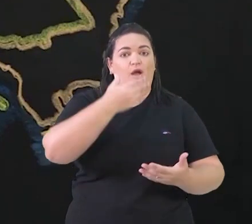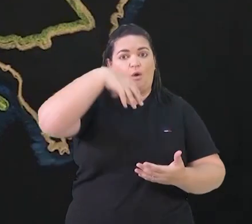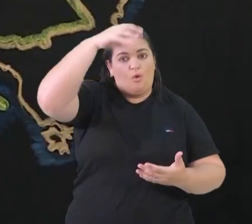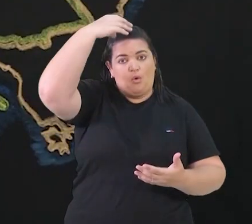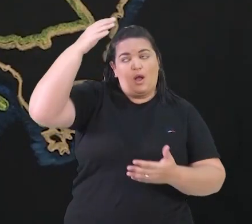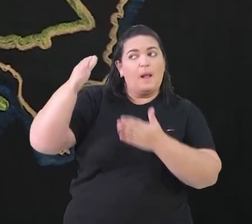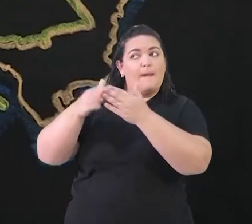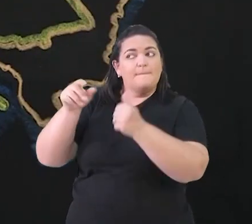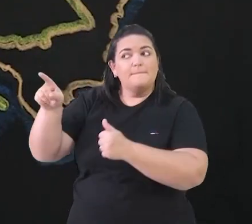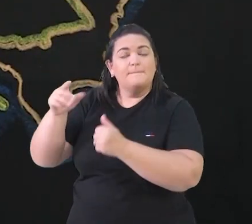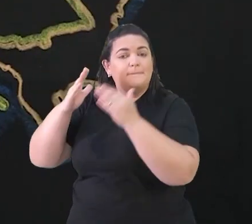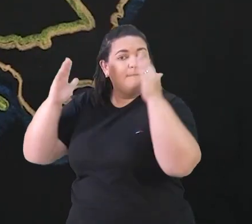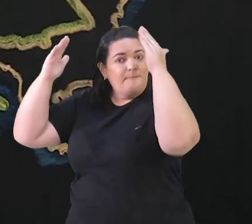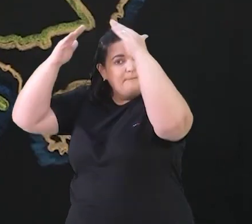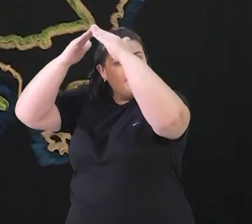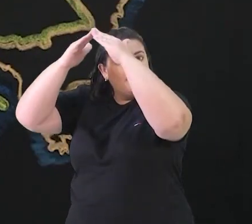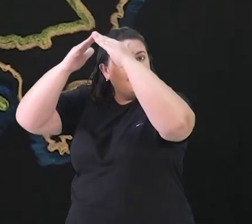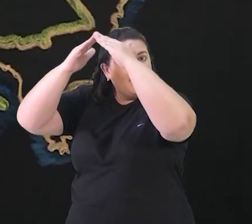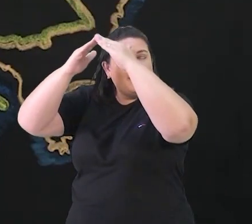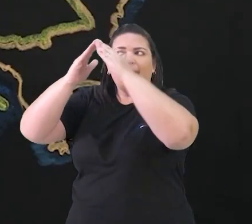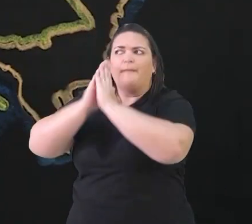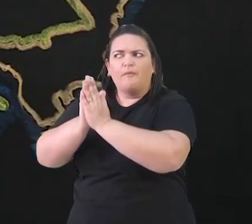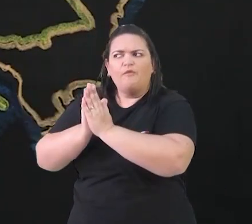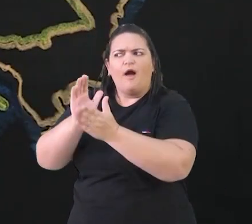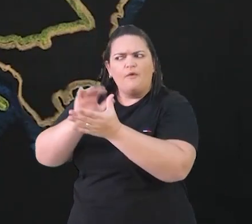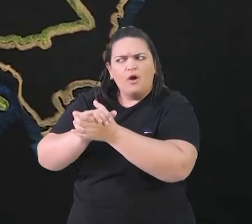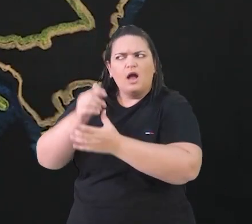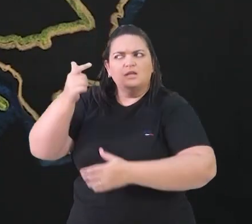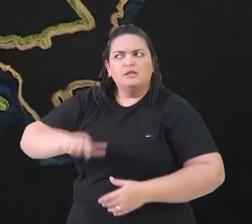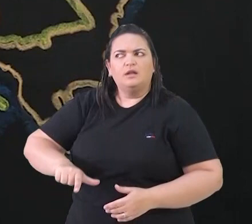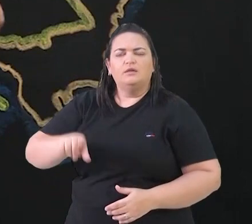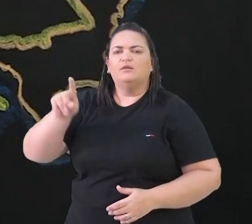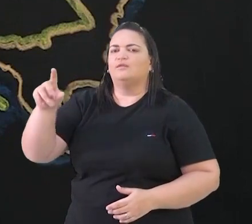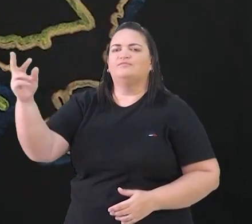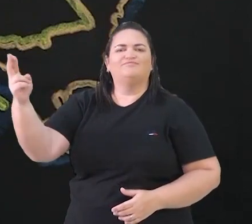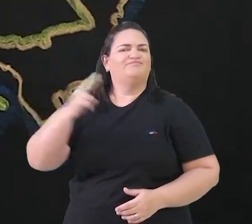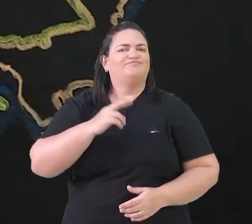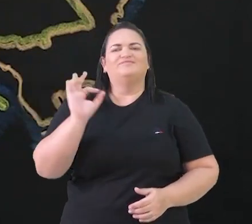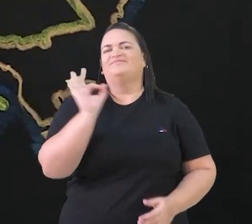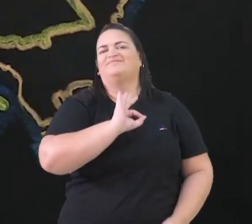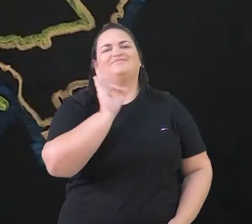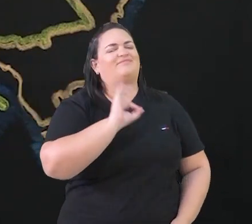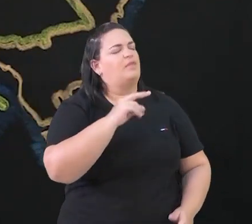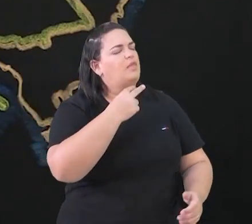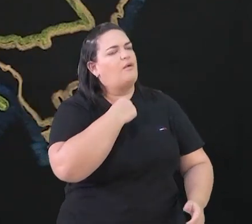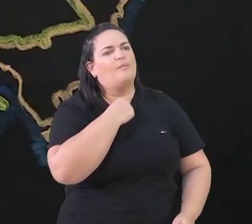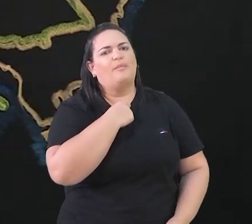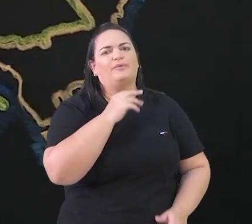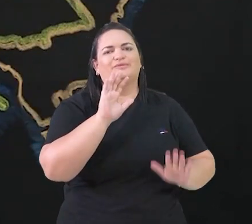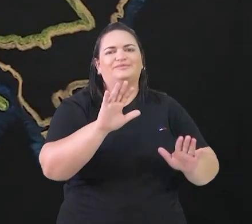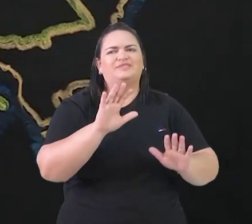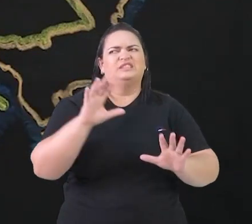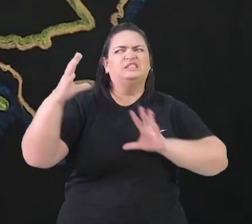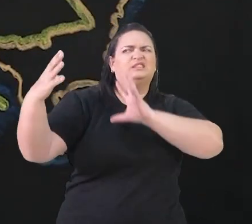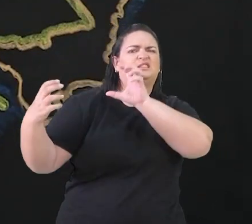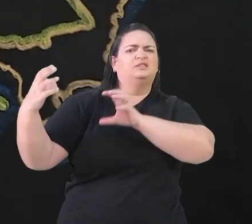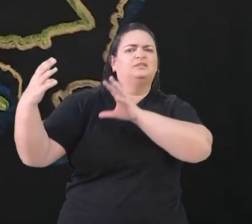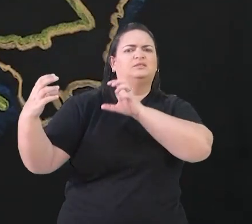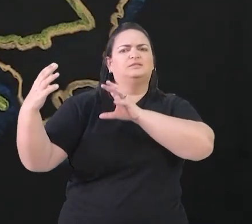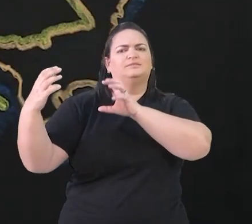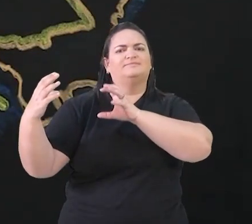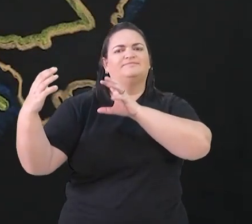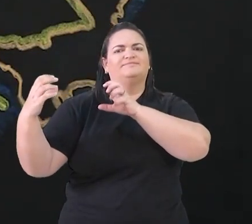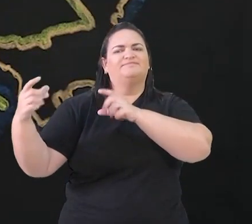para casar-se e foi negado. Diante desse conflito com o clero, ou seja, com os membros da Igreja Católica,